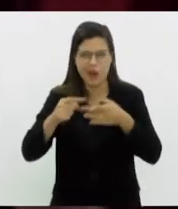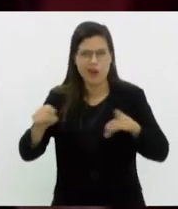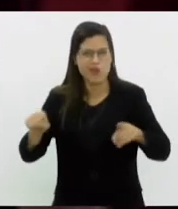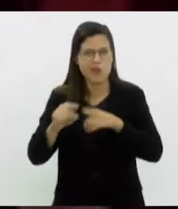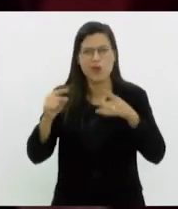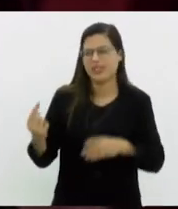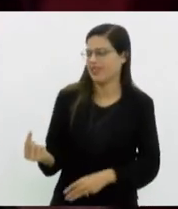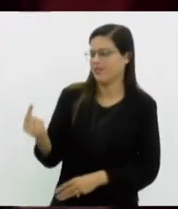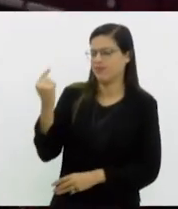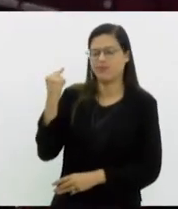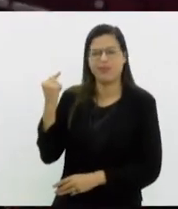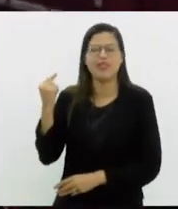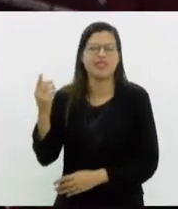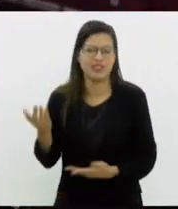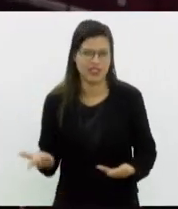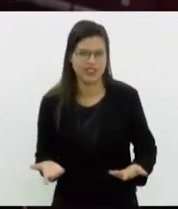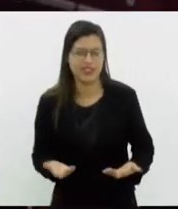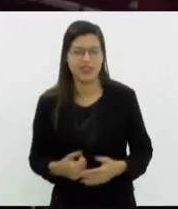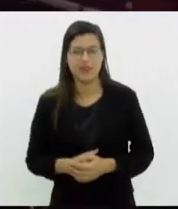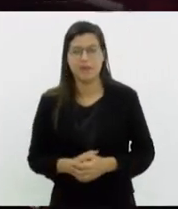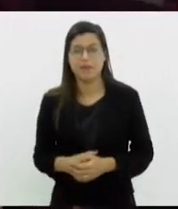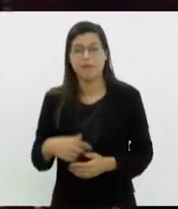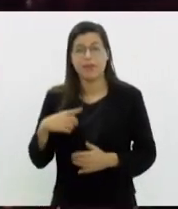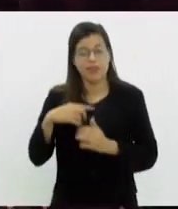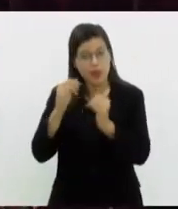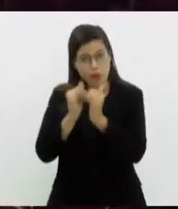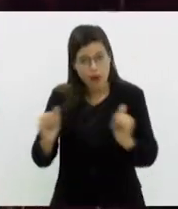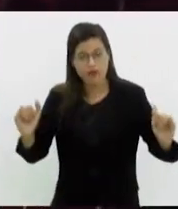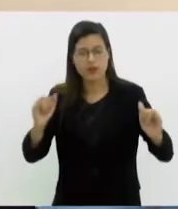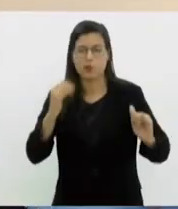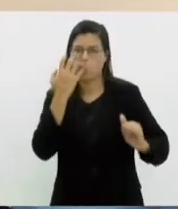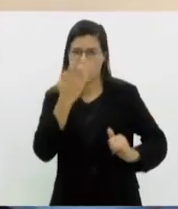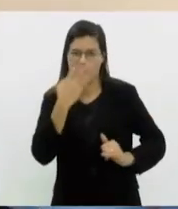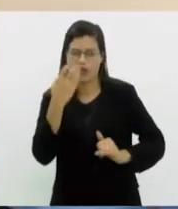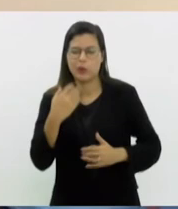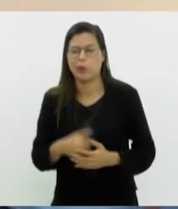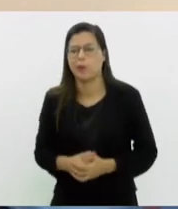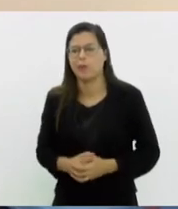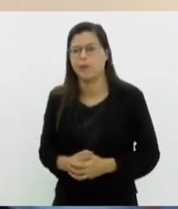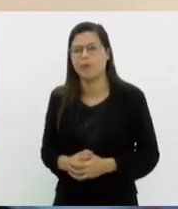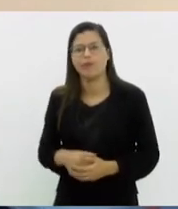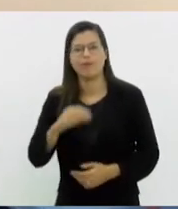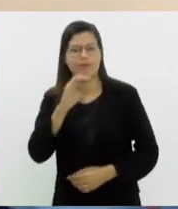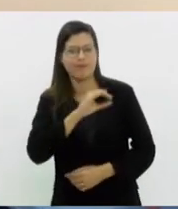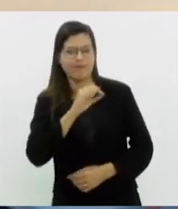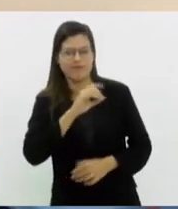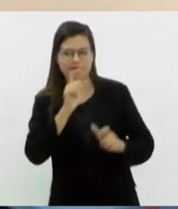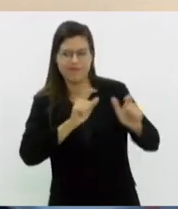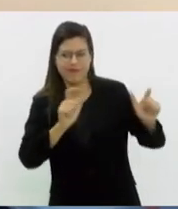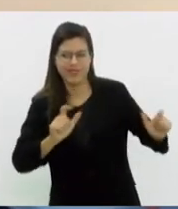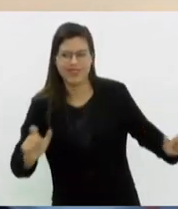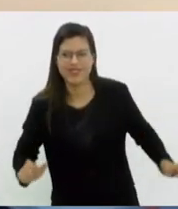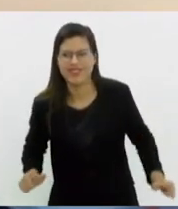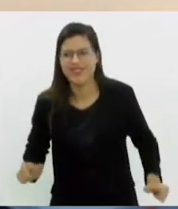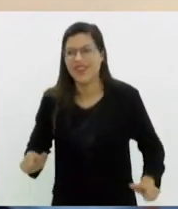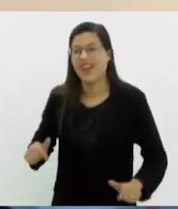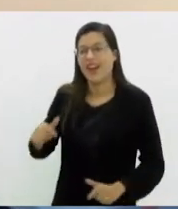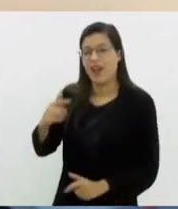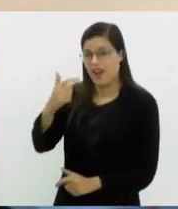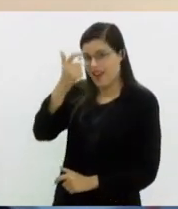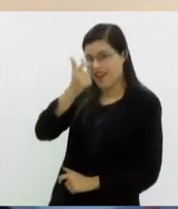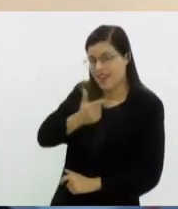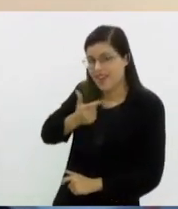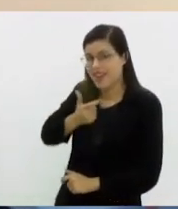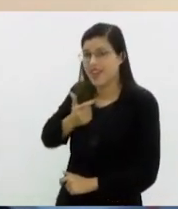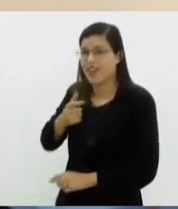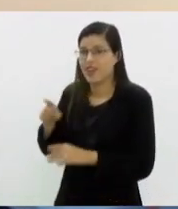dos Afogados e muito mais. E tem recado do cantor para vocês. Alô, alô, rapaziada. Eu, Tony Platão e a